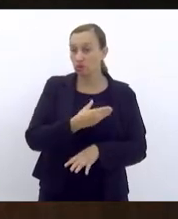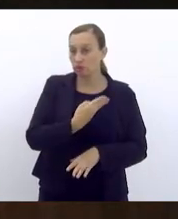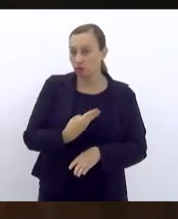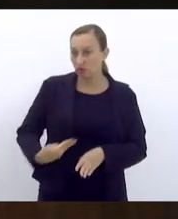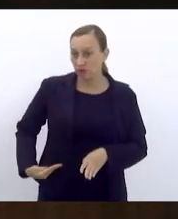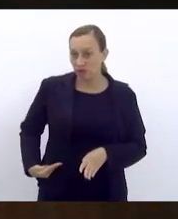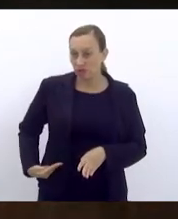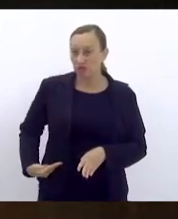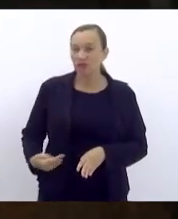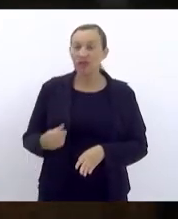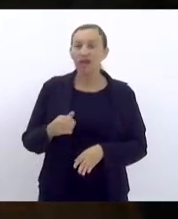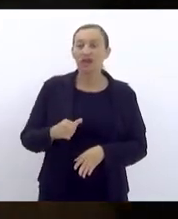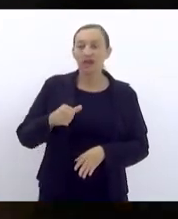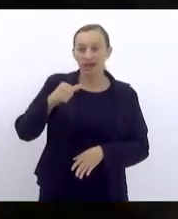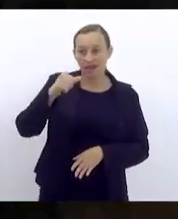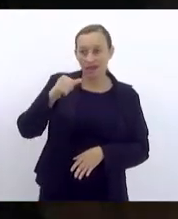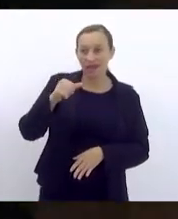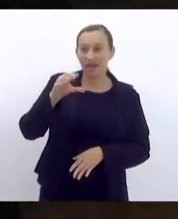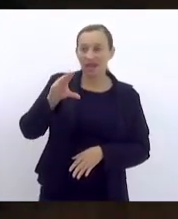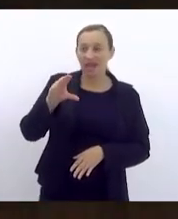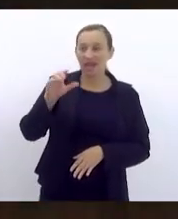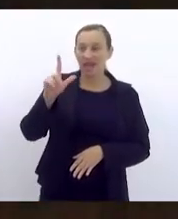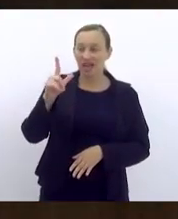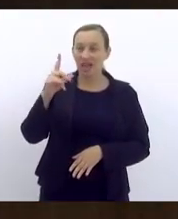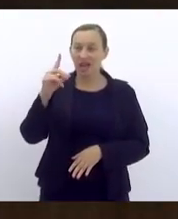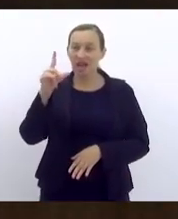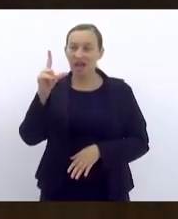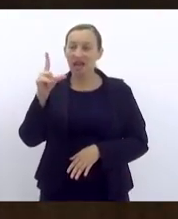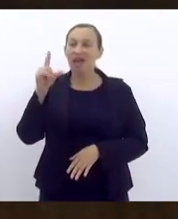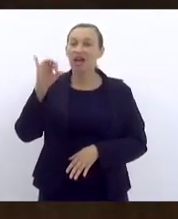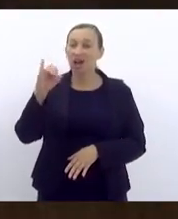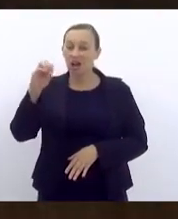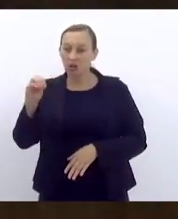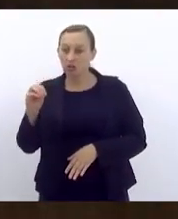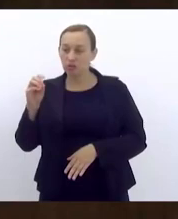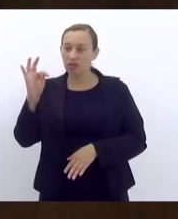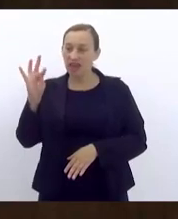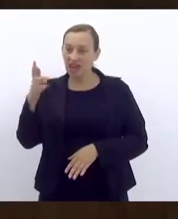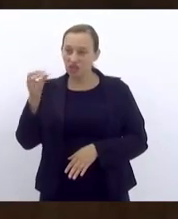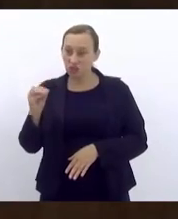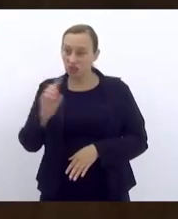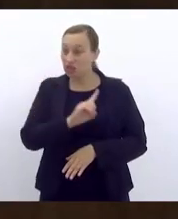é Cláudio Castro e não Cláudio Castro.